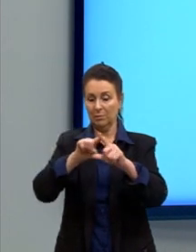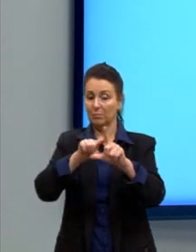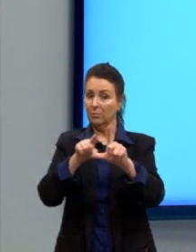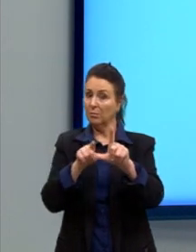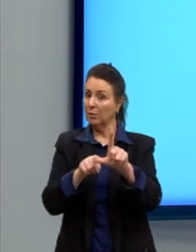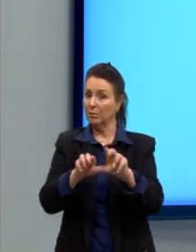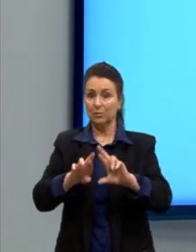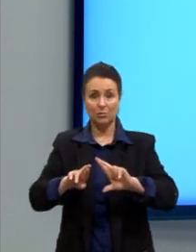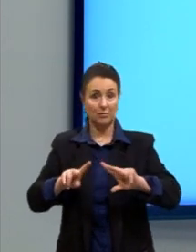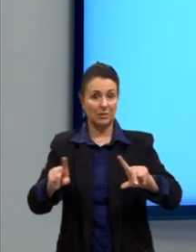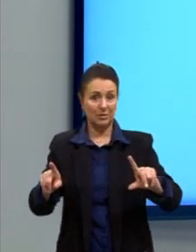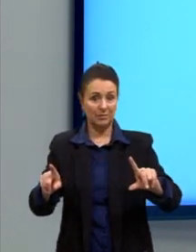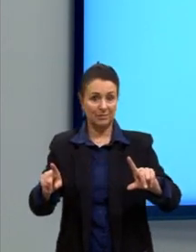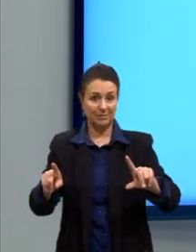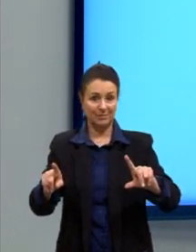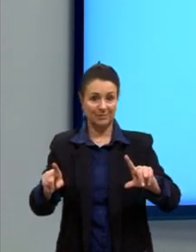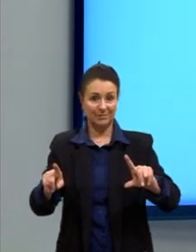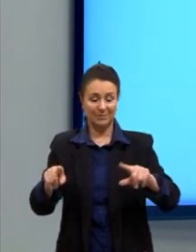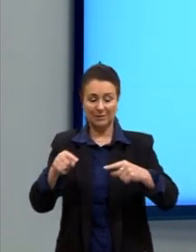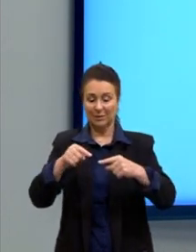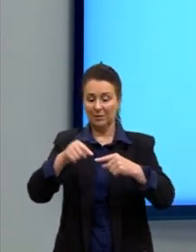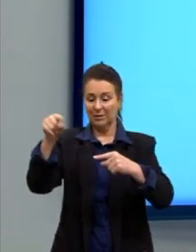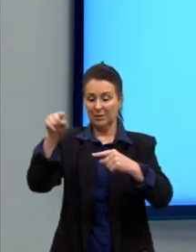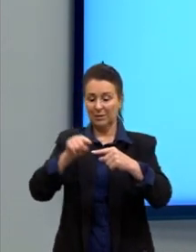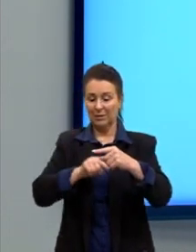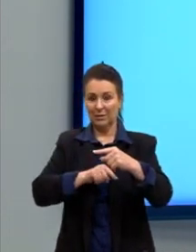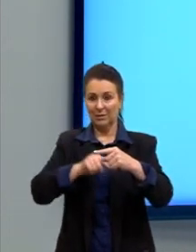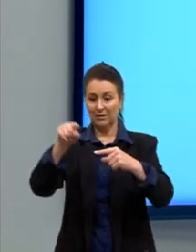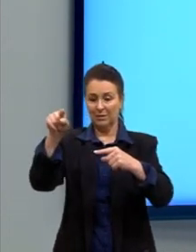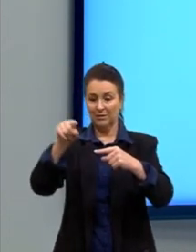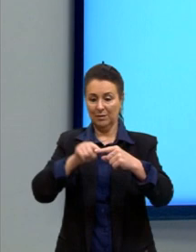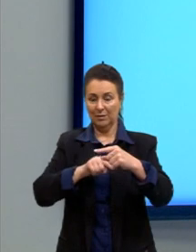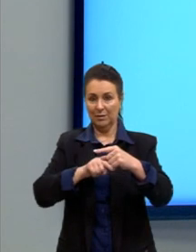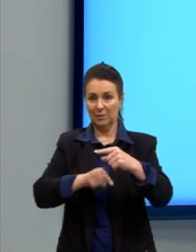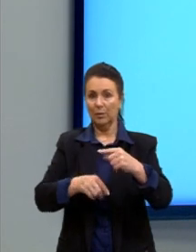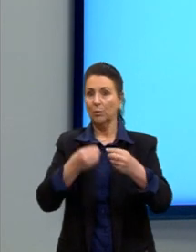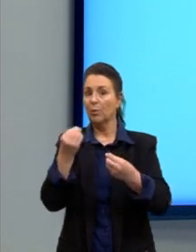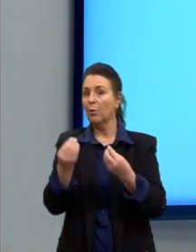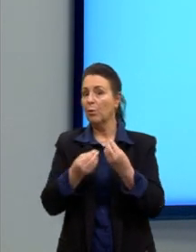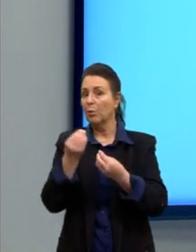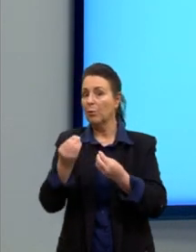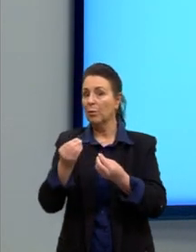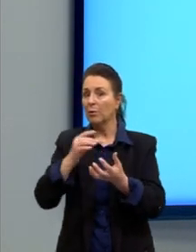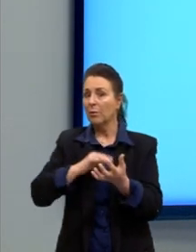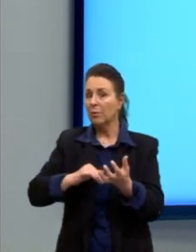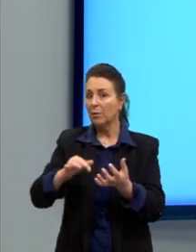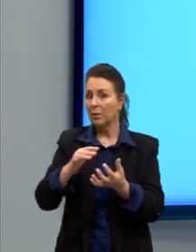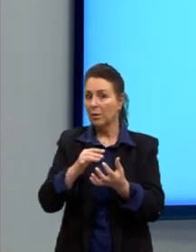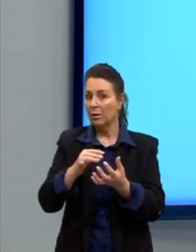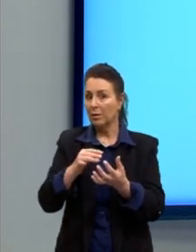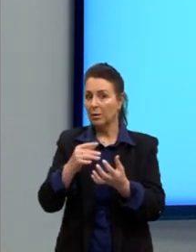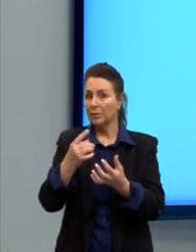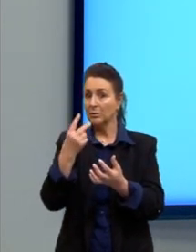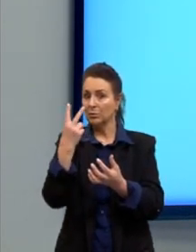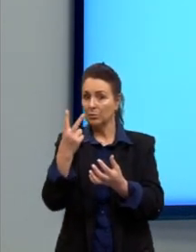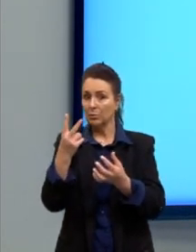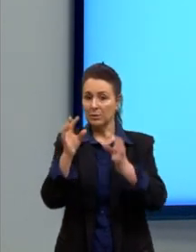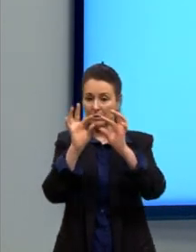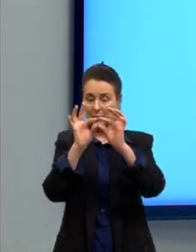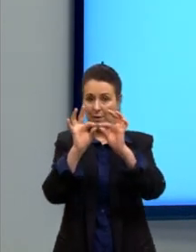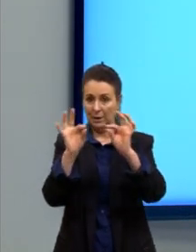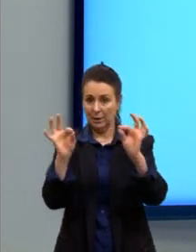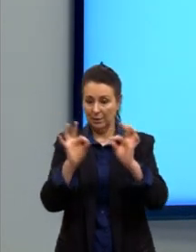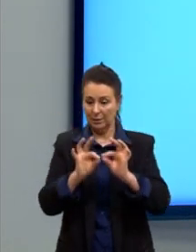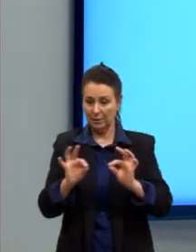concorrentes. Agora, como eu calculo a distância entre duas retas concorrentes? Bom, se elas se